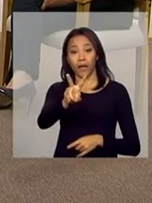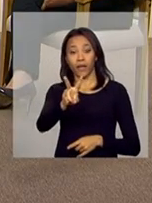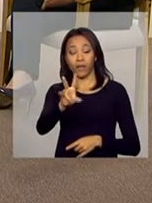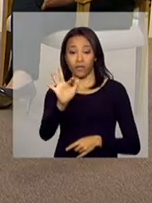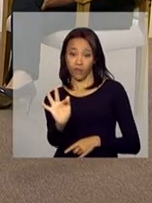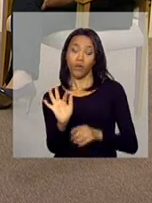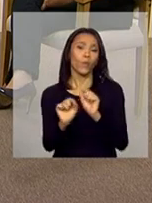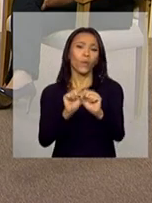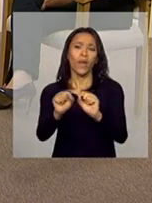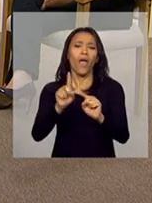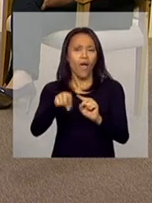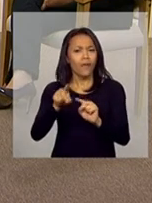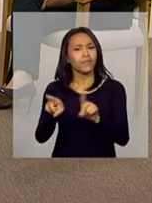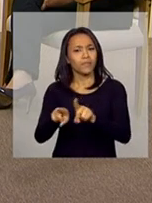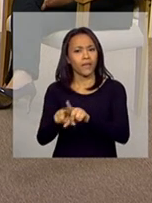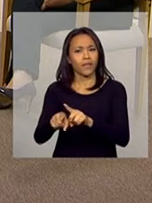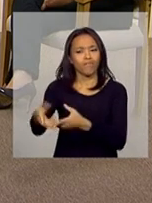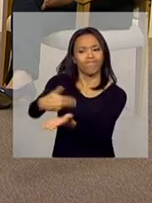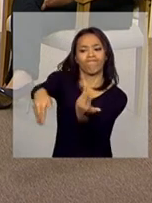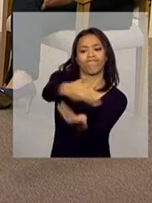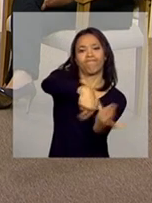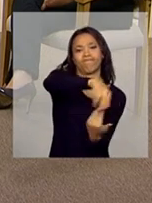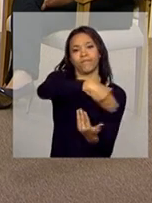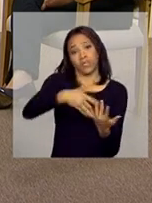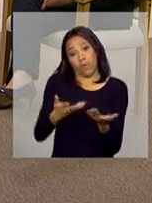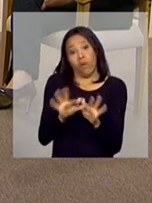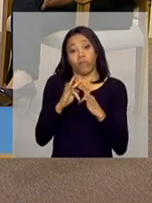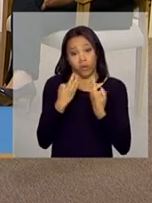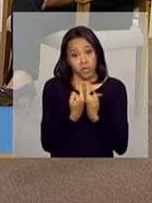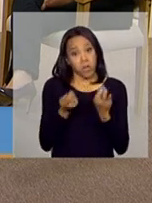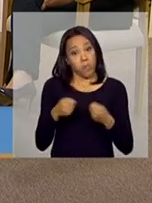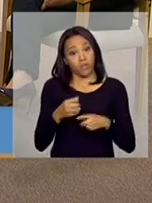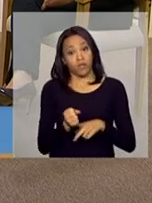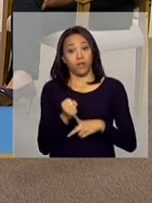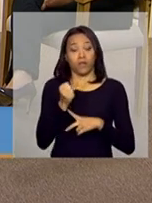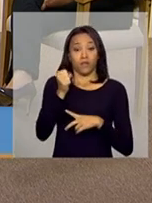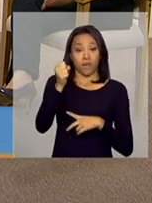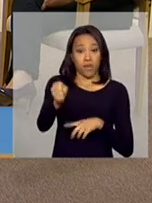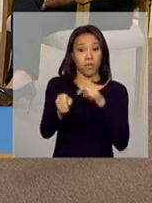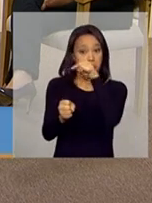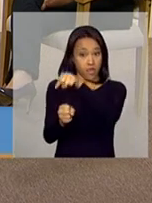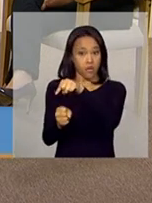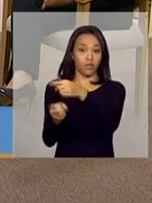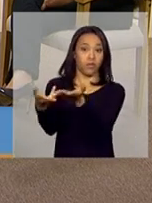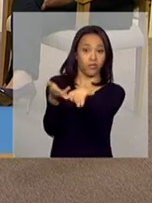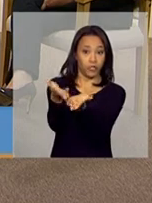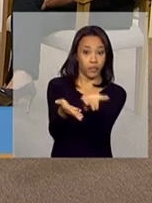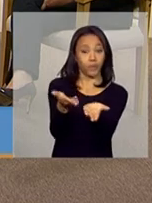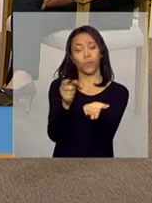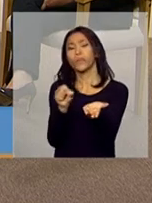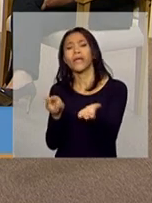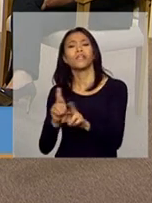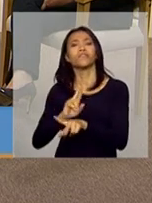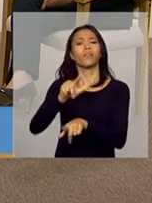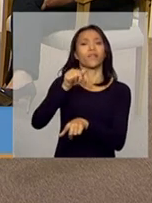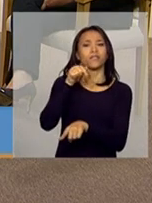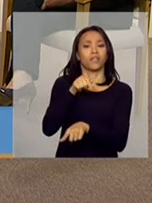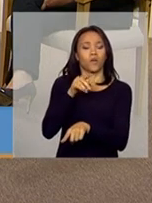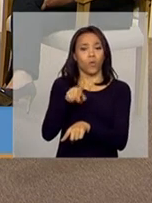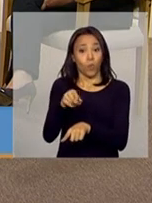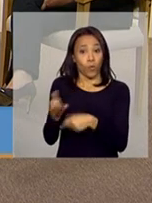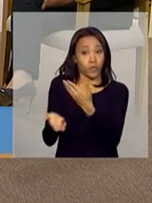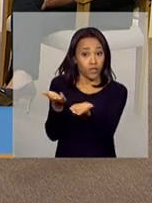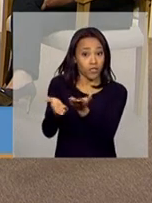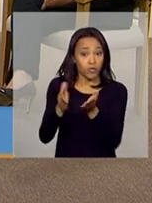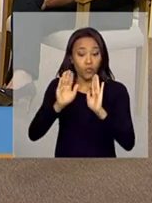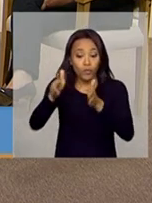buscar essas articulações, né? Então, a família, ela pode ser encaminhada para esse atendimento. O que diferencia é que o acompanhamento, ele vai dar um